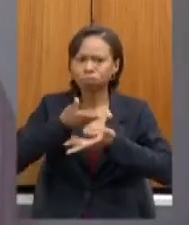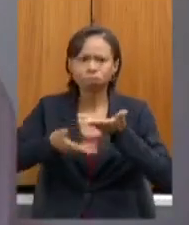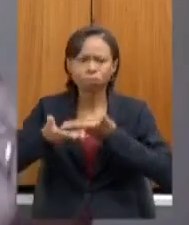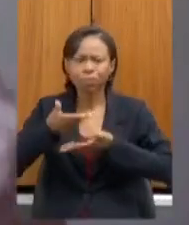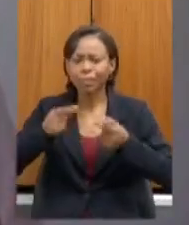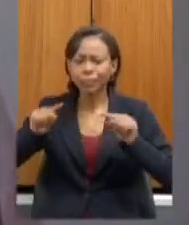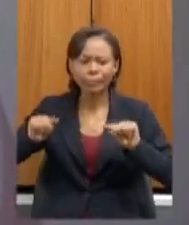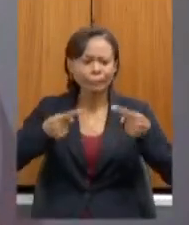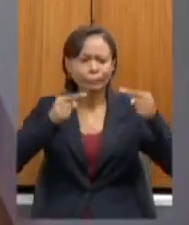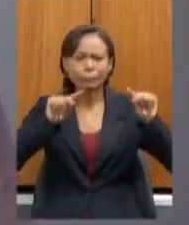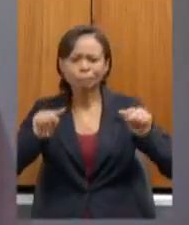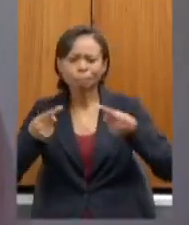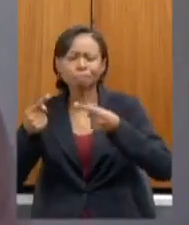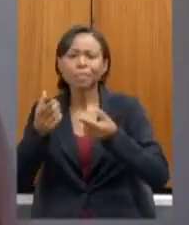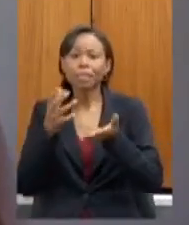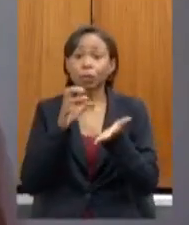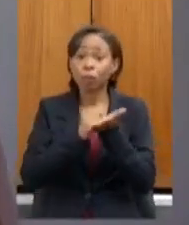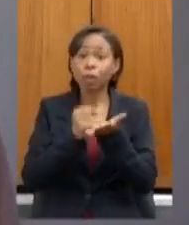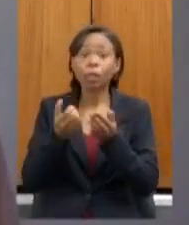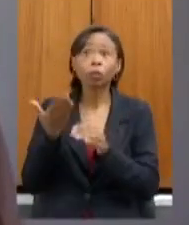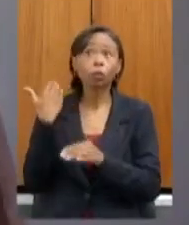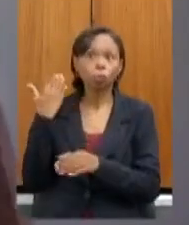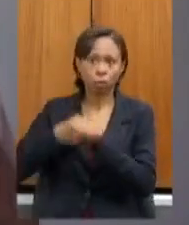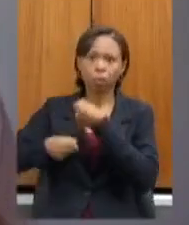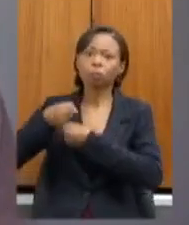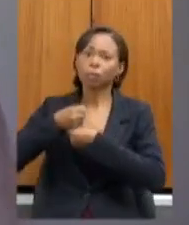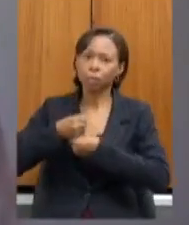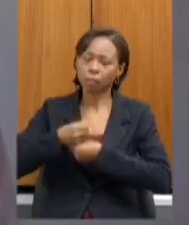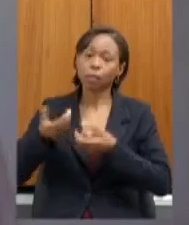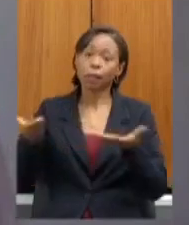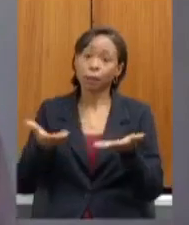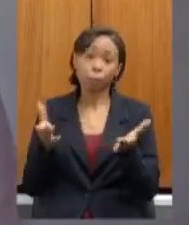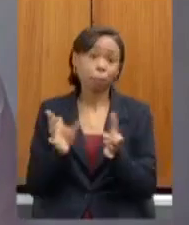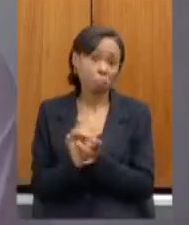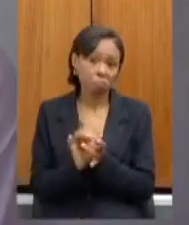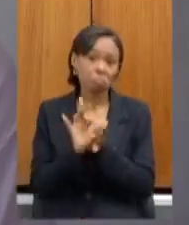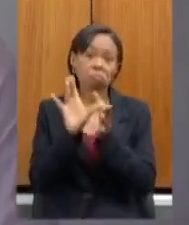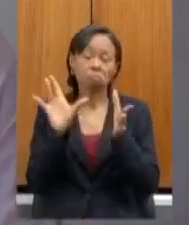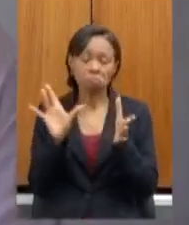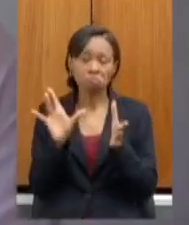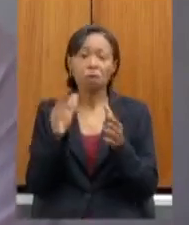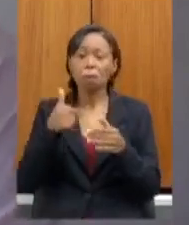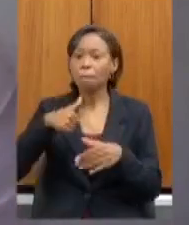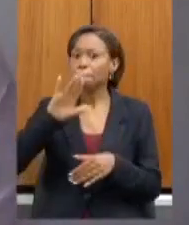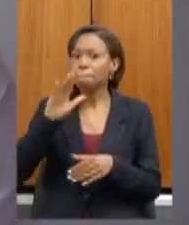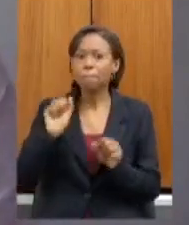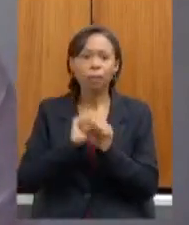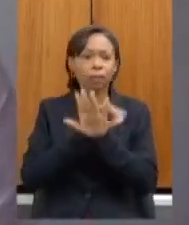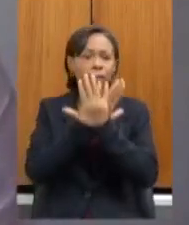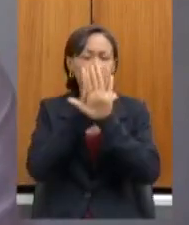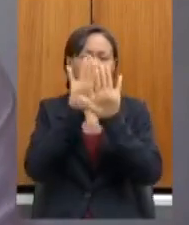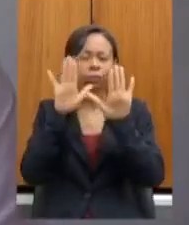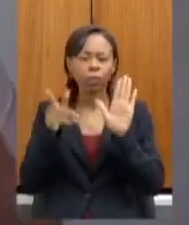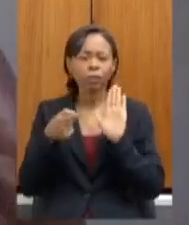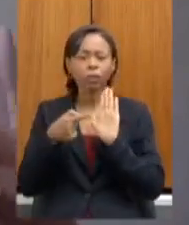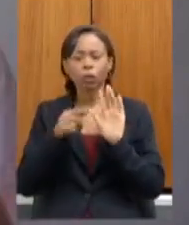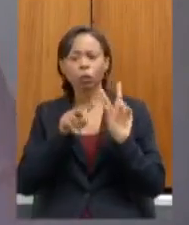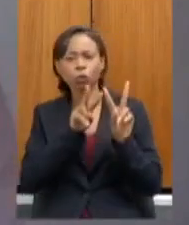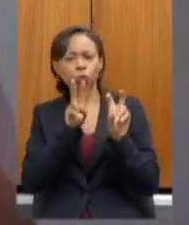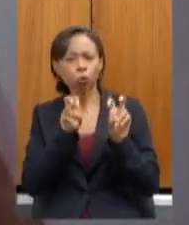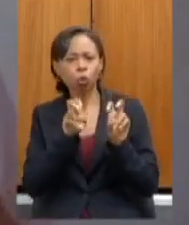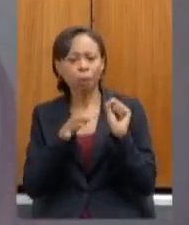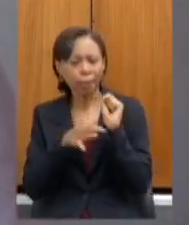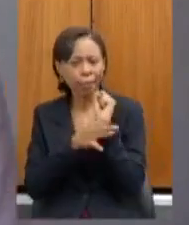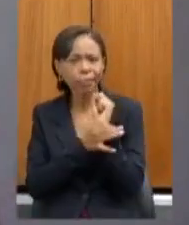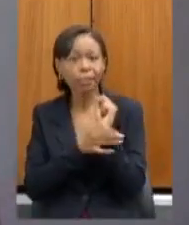tivemos em relação à matrícula no ano passado já permitindo também deputado uma maior transparência em relação à garantia